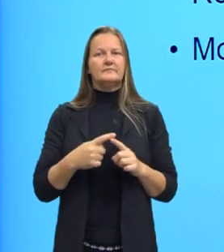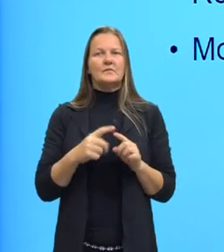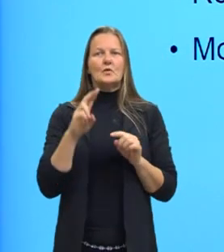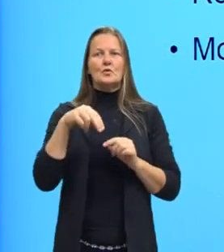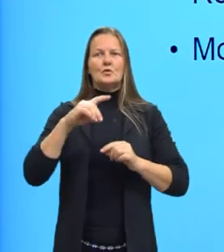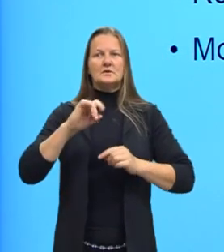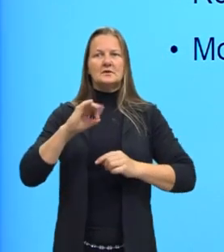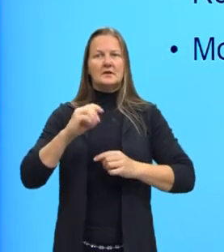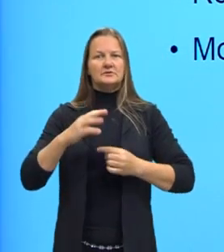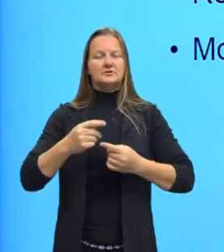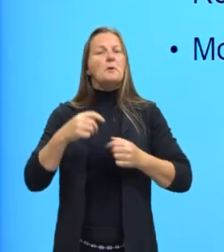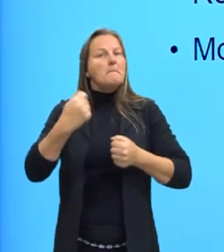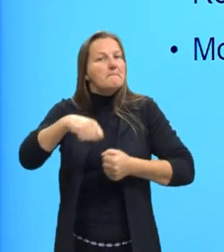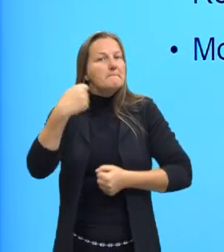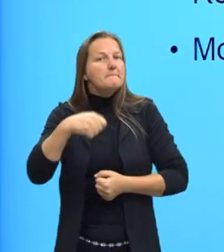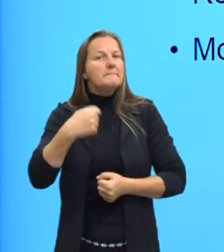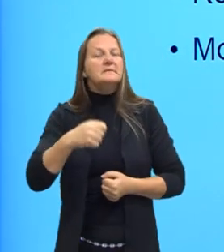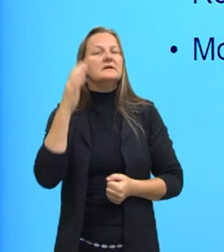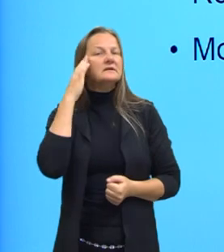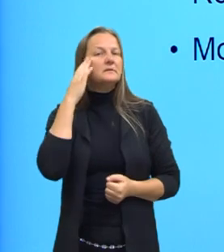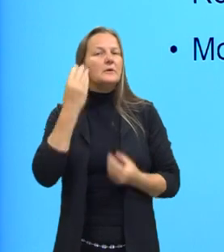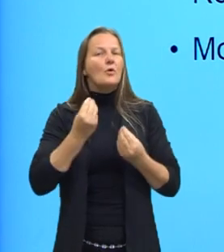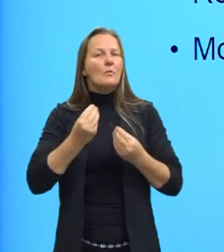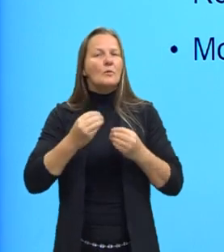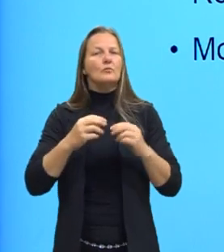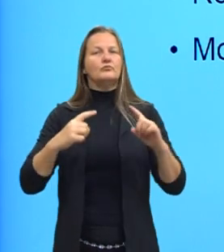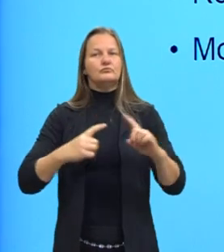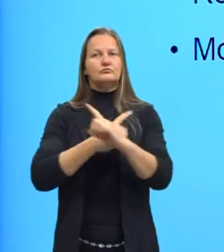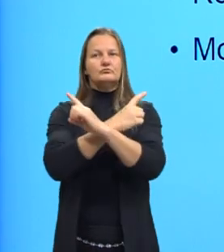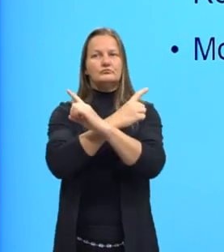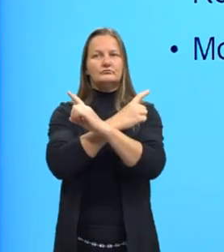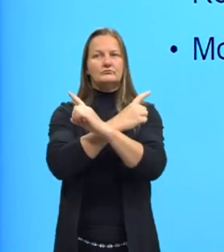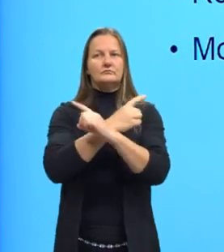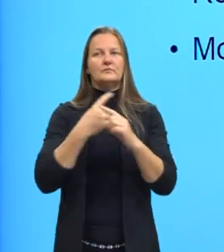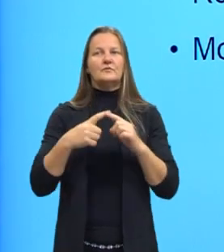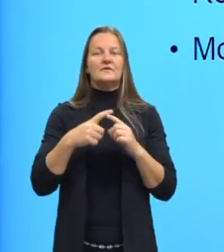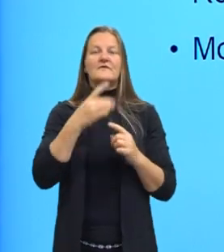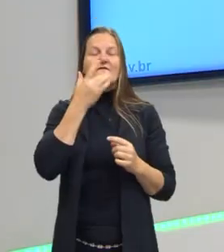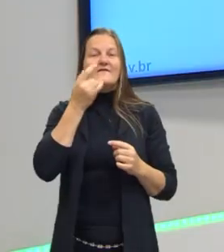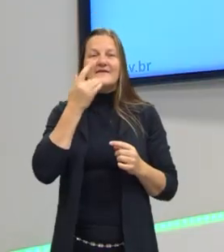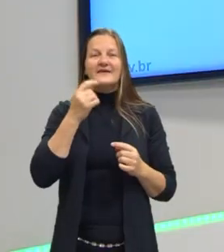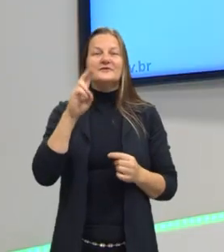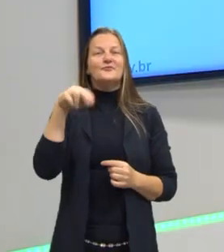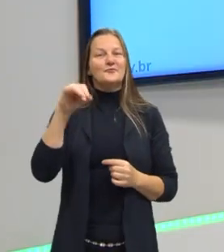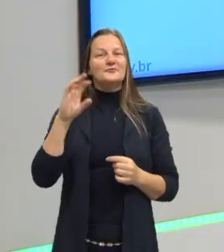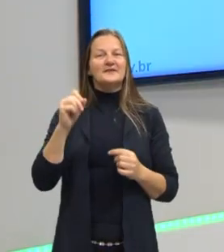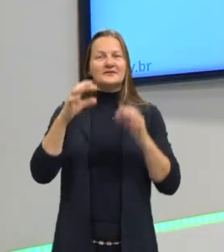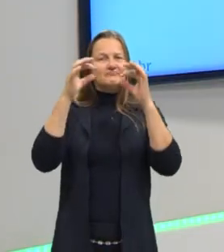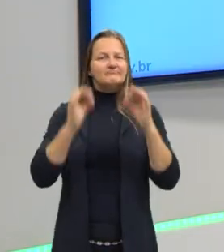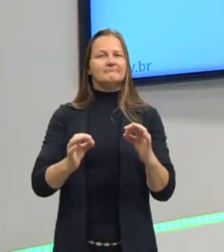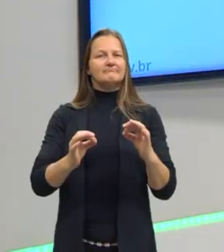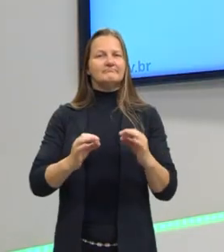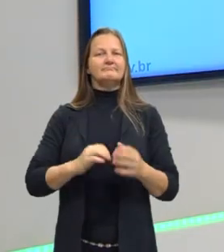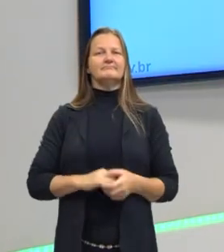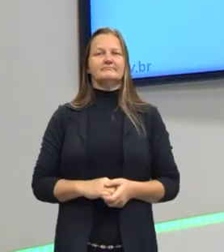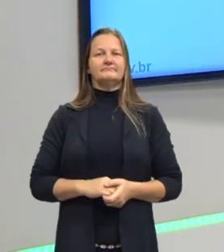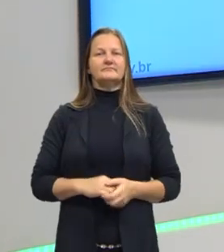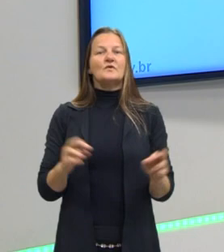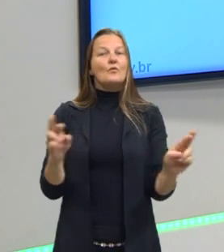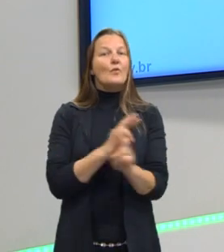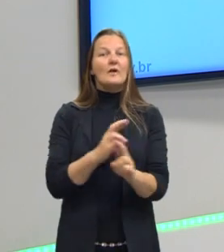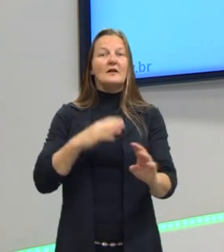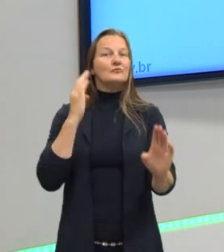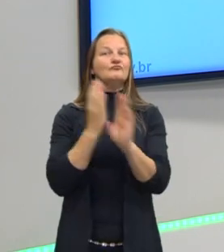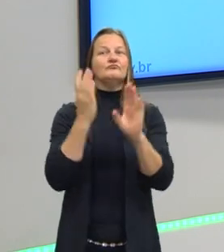Mas, eu preciso saber montar a regra de três, porque com umas unidades corretas, eu descubro qualquer relação